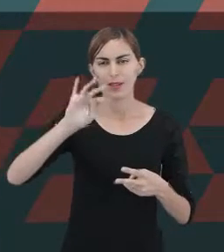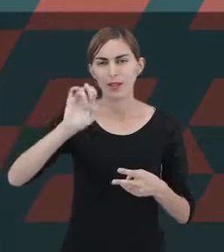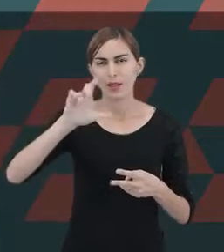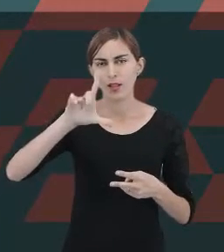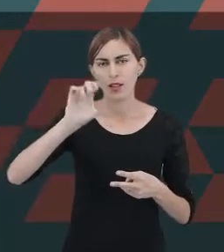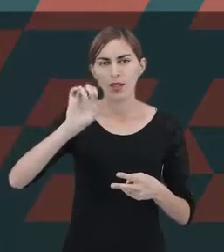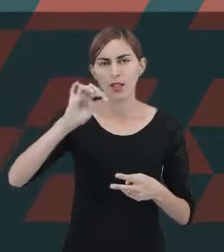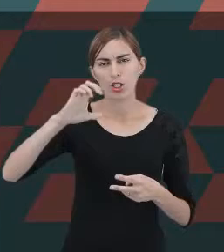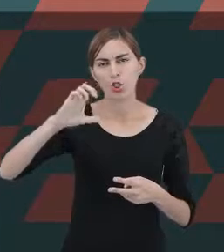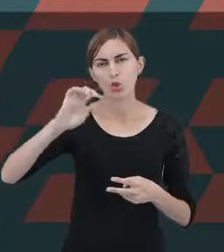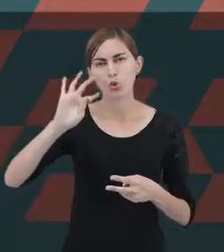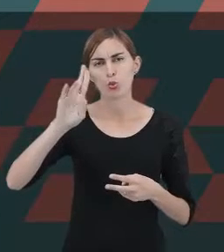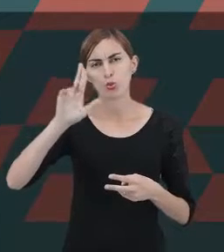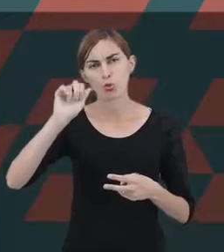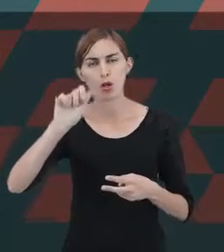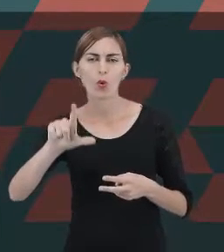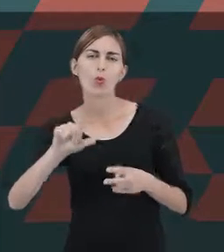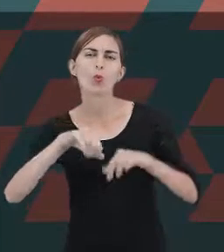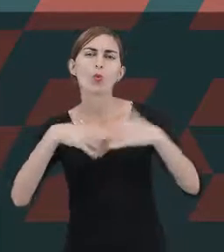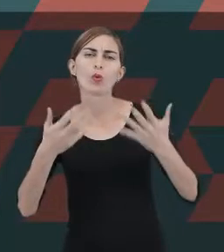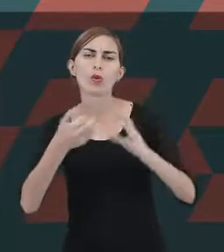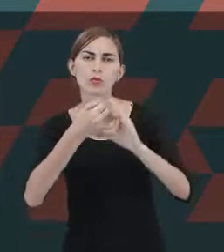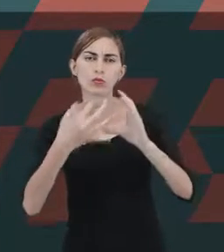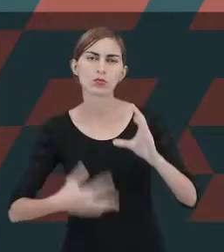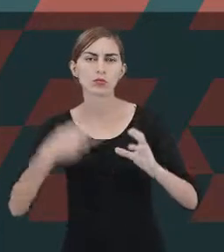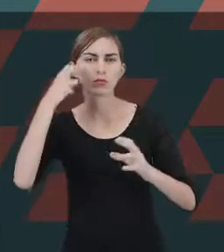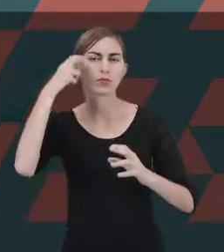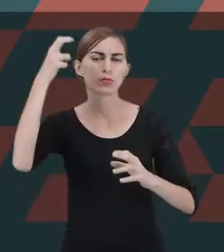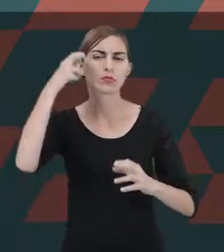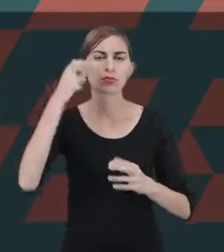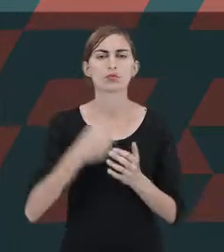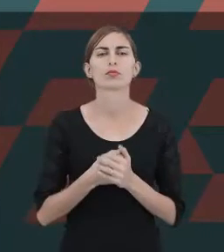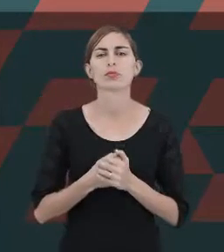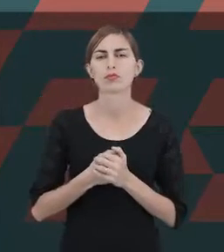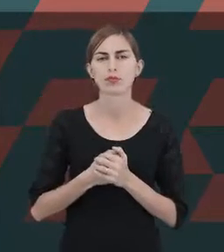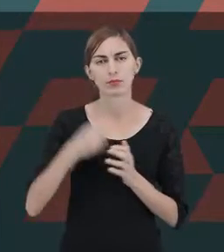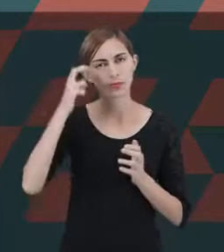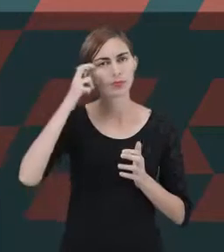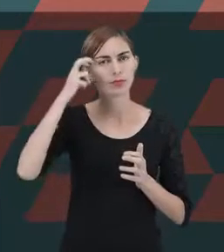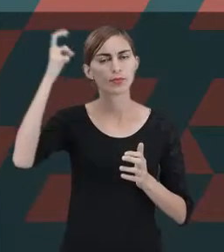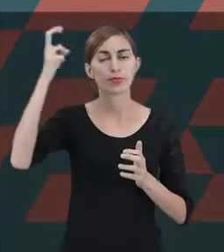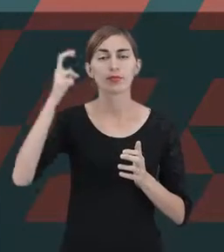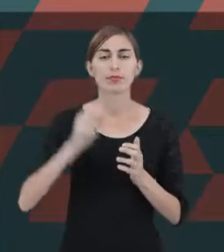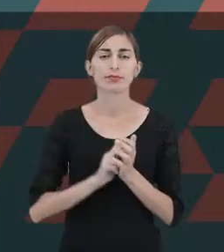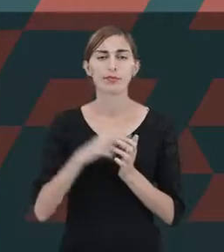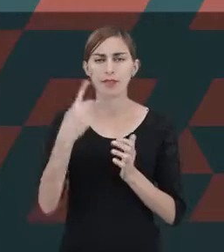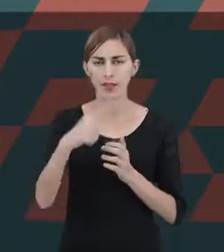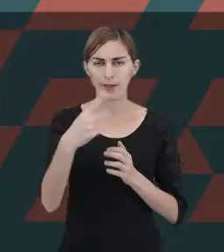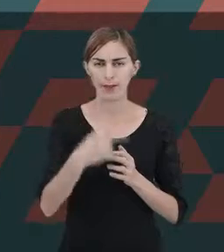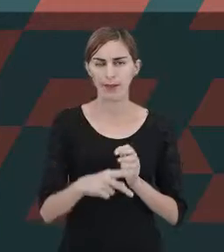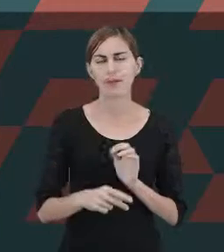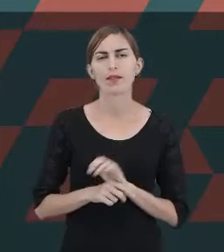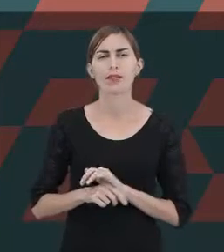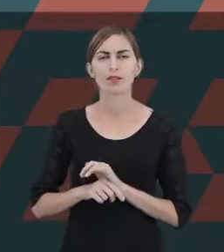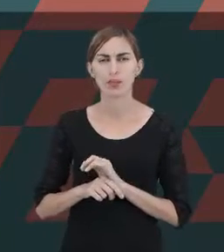características desse aspecto? O aspecto intelectual, ele vem justamente pautando todo o